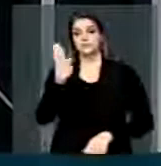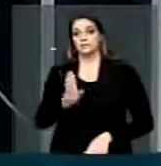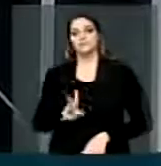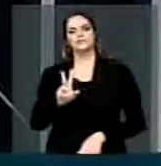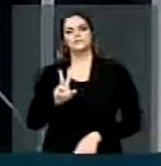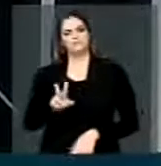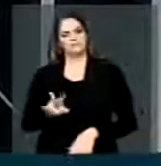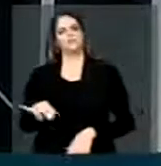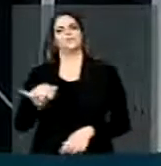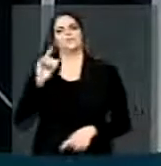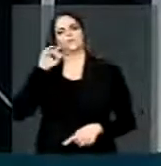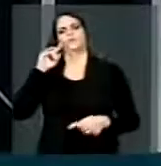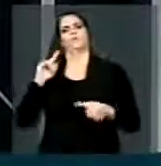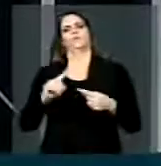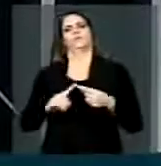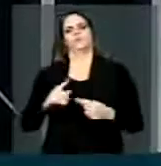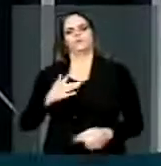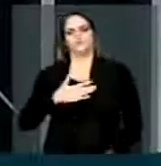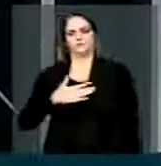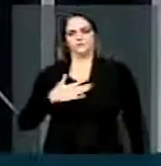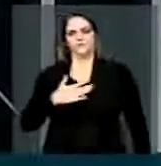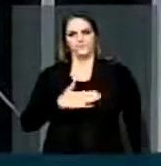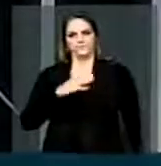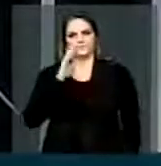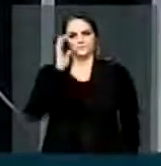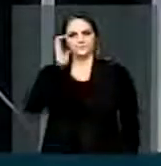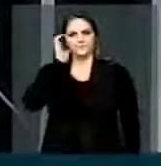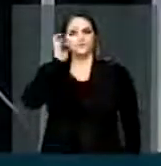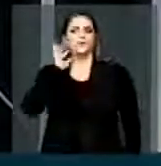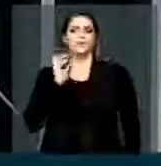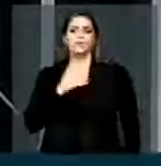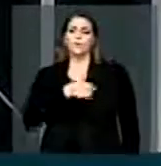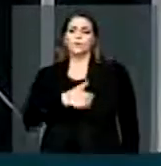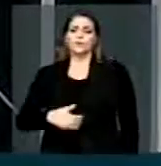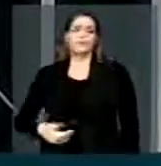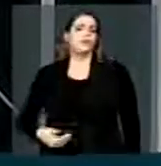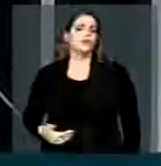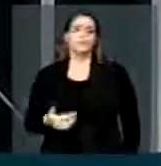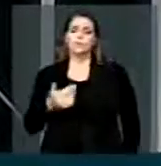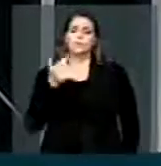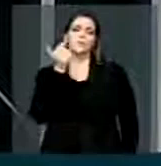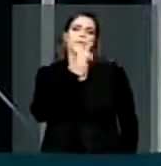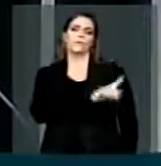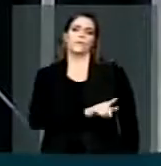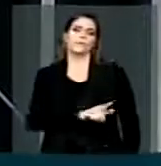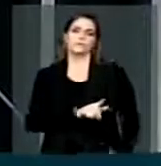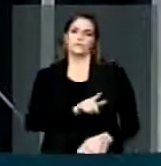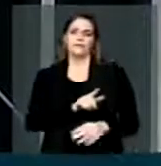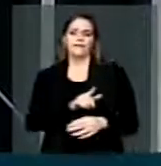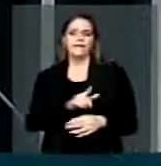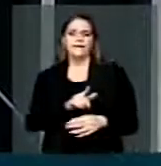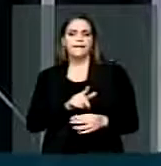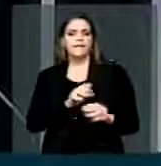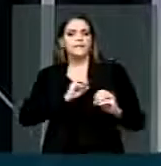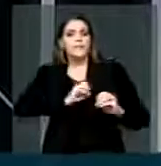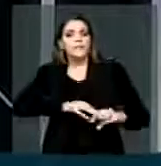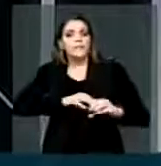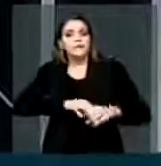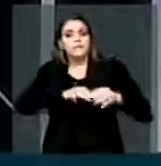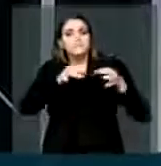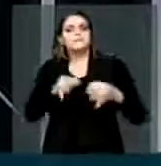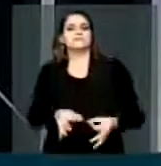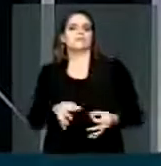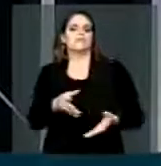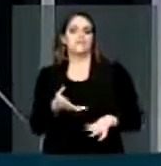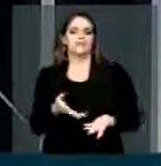comigo. O Estado brasileiro, às vezes, não dá conta da educação pública. Ele que cuida